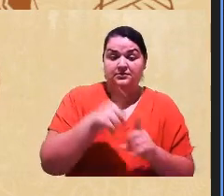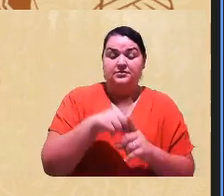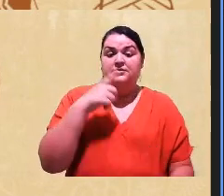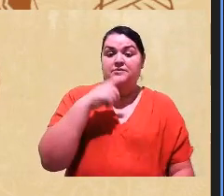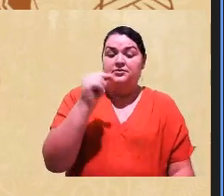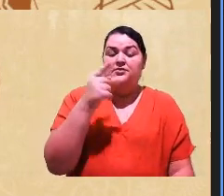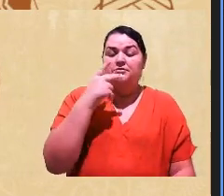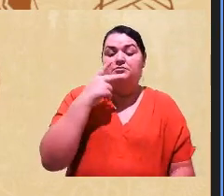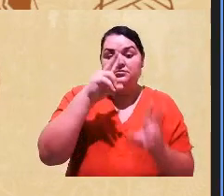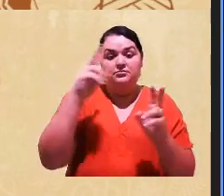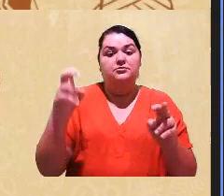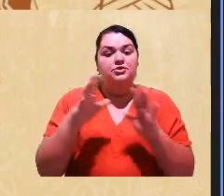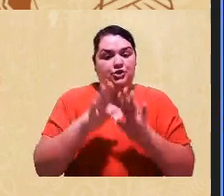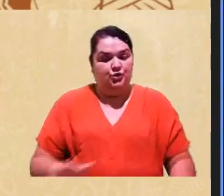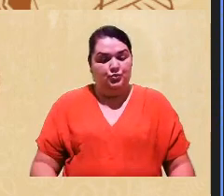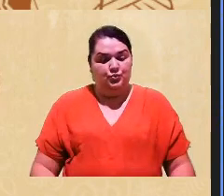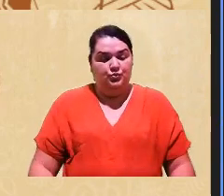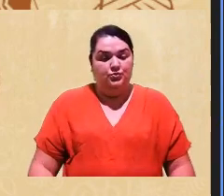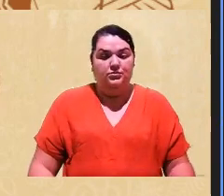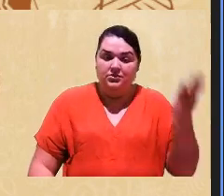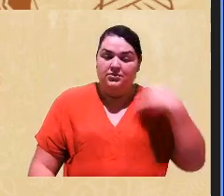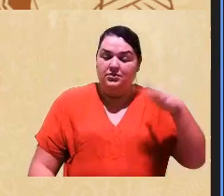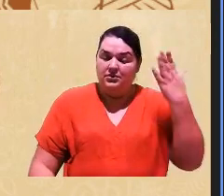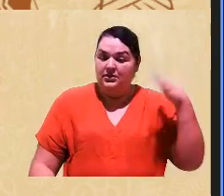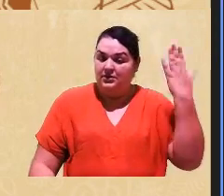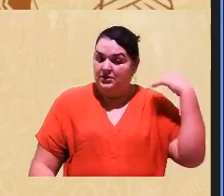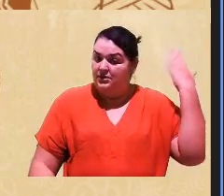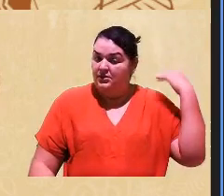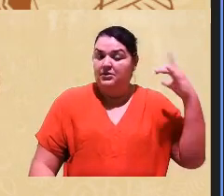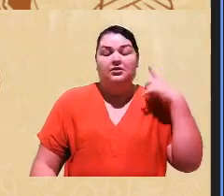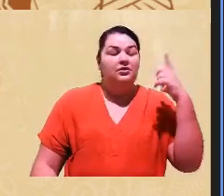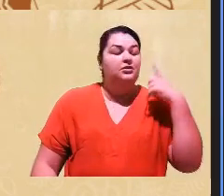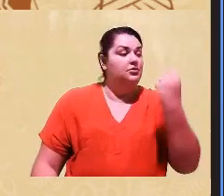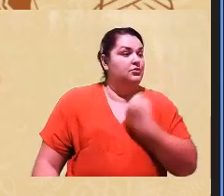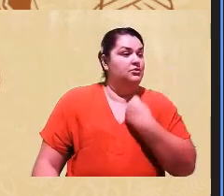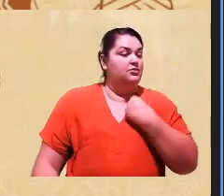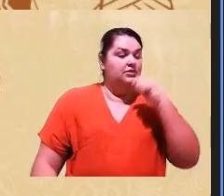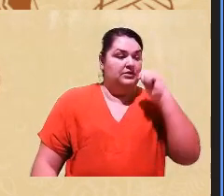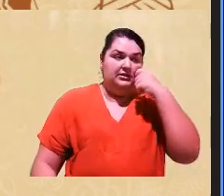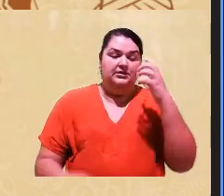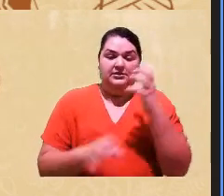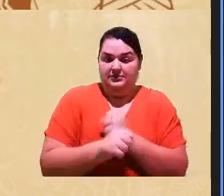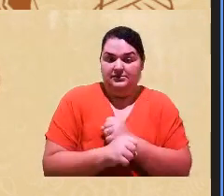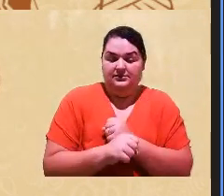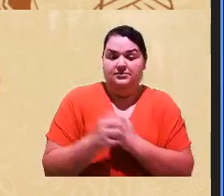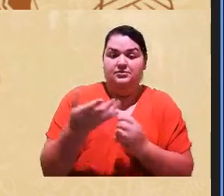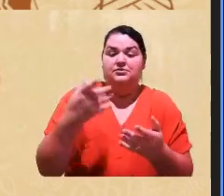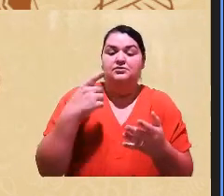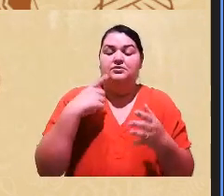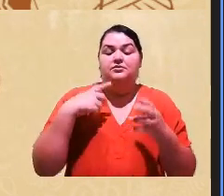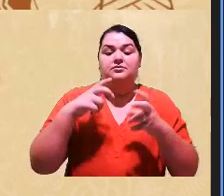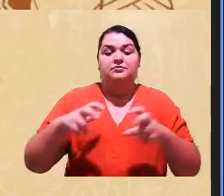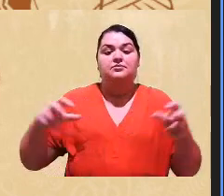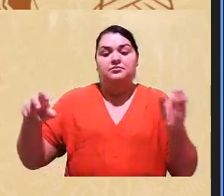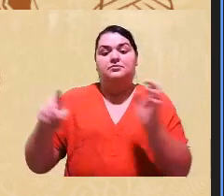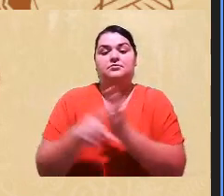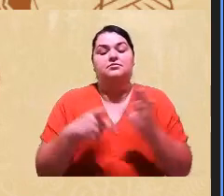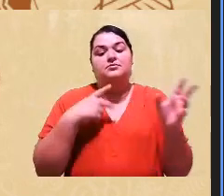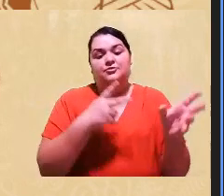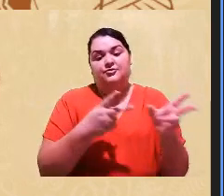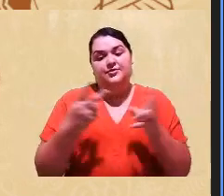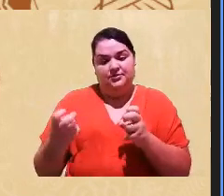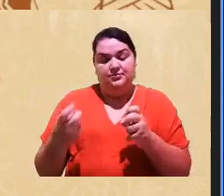isso, antes nós éramos contra as cotas para negros, agora nós somos contra as bancas de atroidentificação, porque,